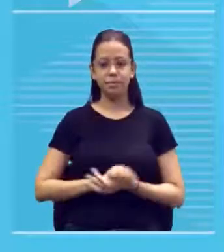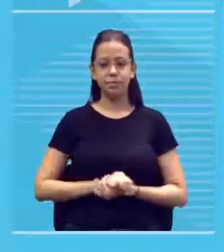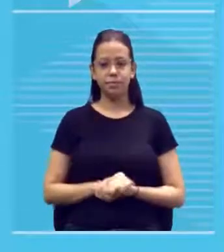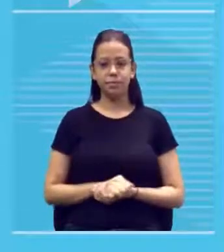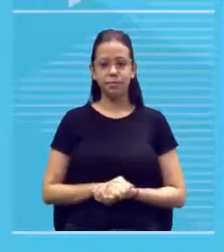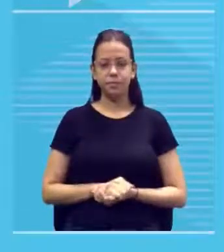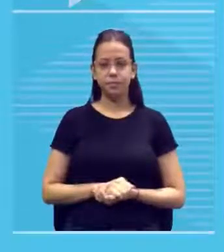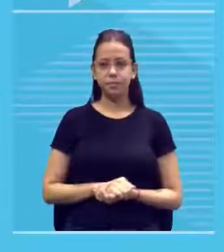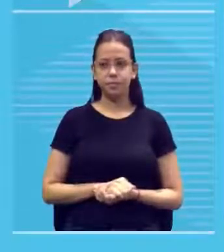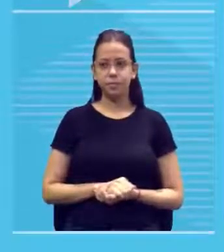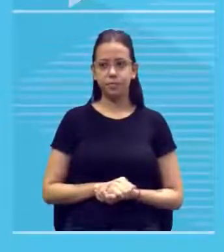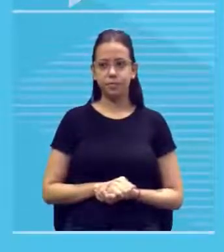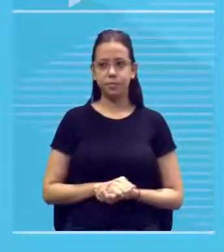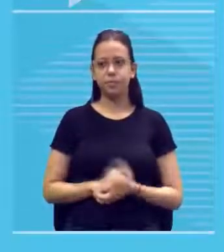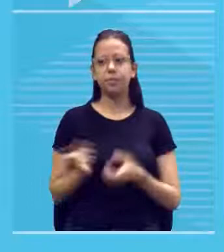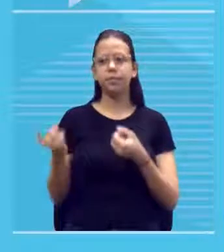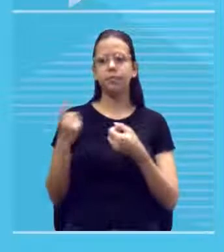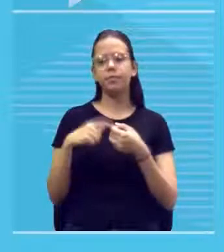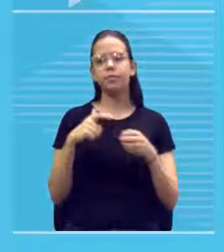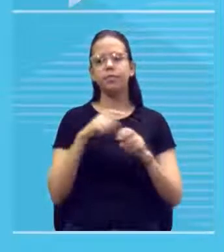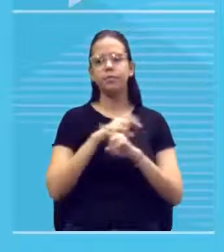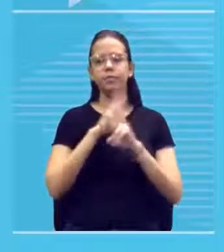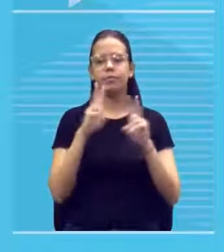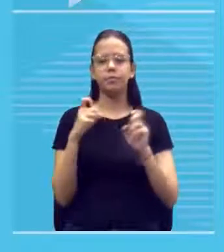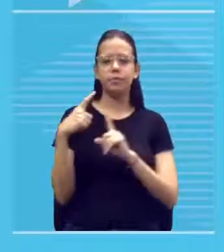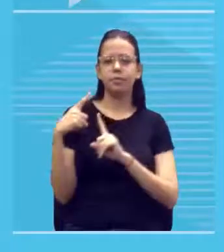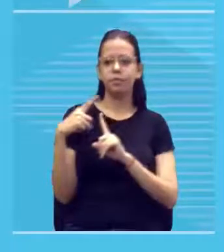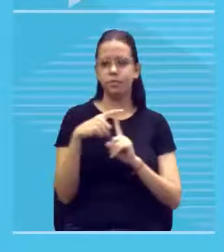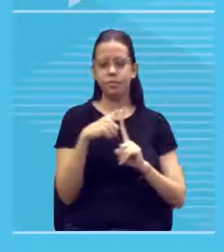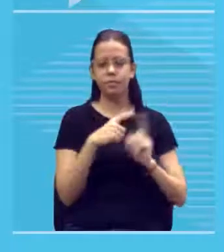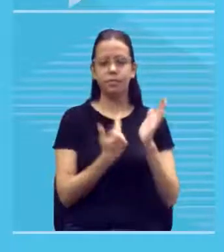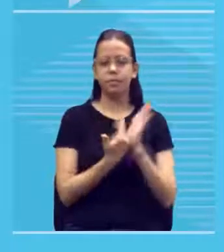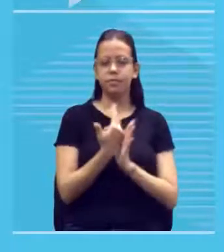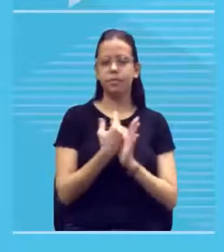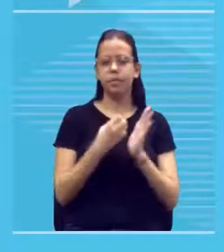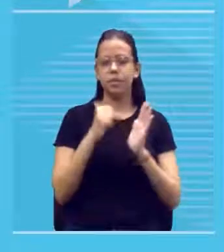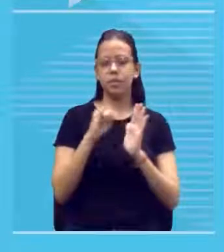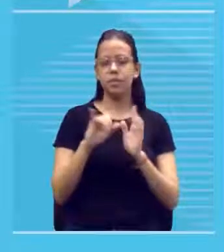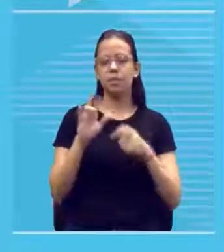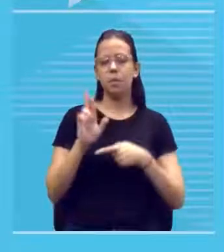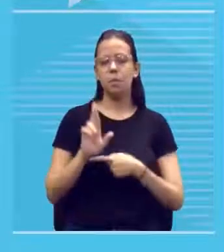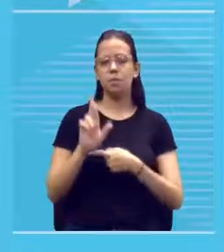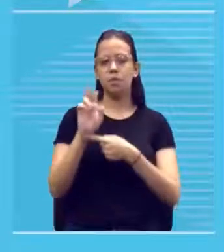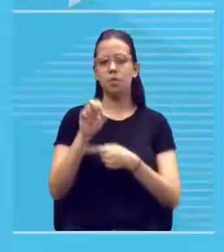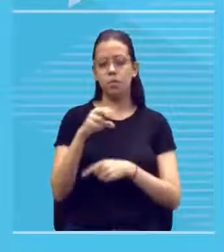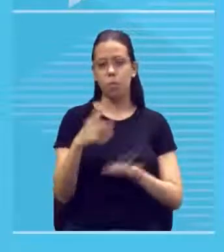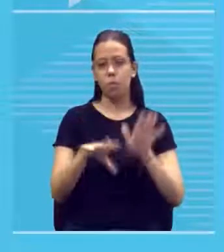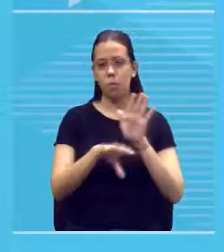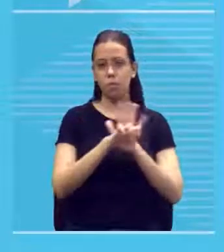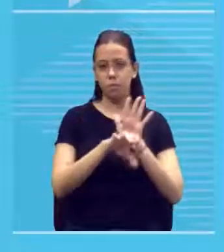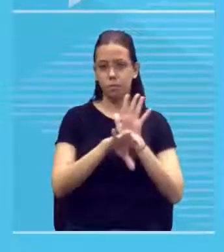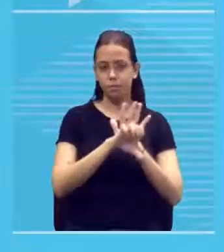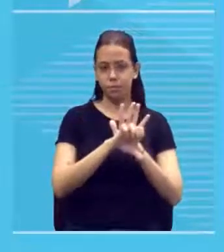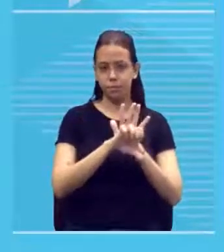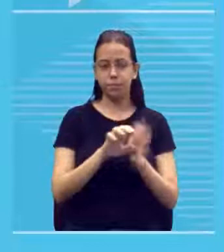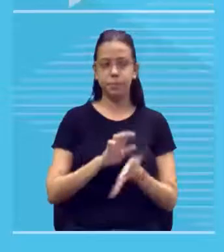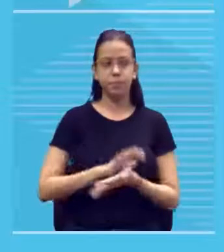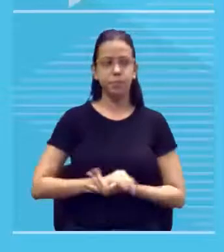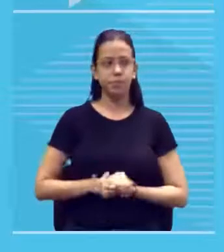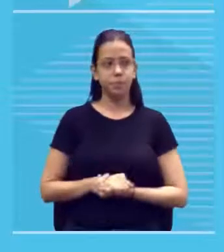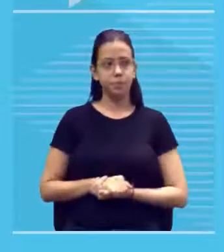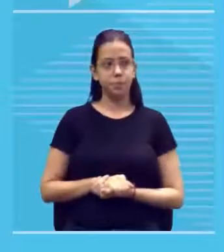voltando a questão da classificação da pintura figurativa e abstrata vamos explicar aqui a pintura